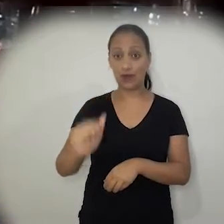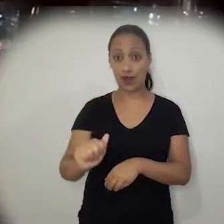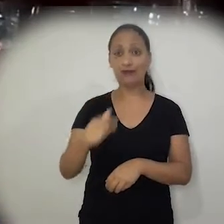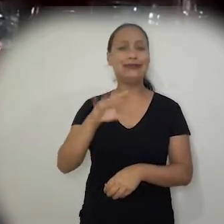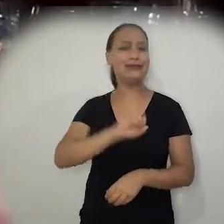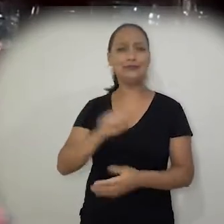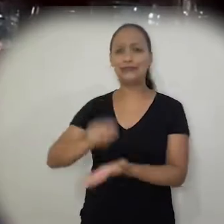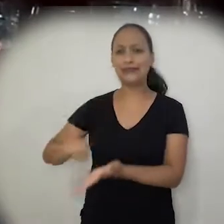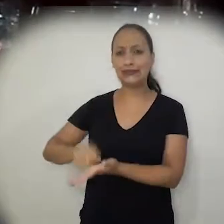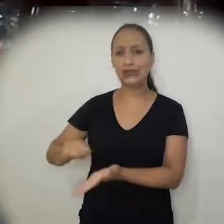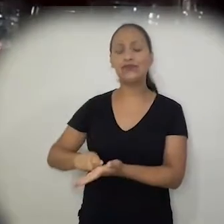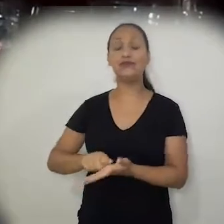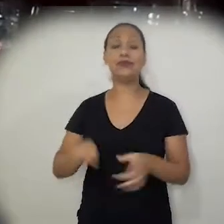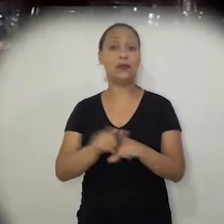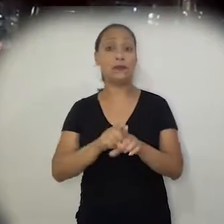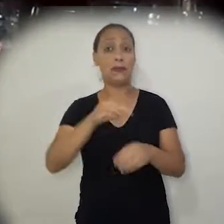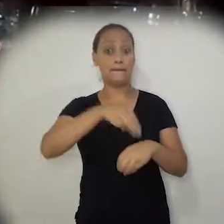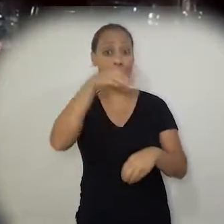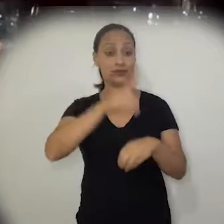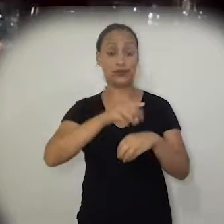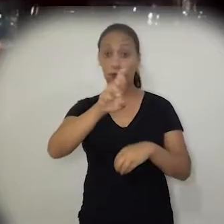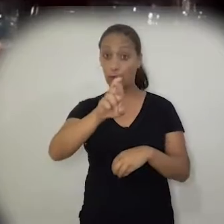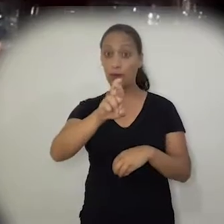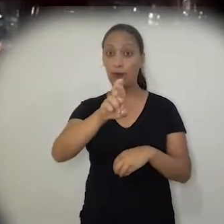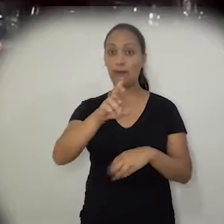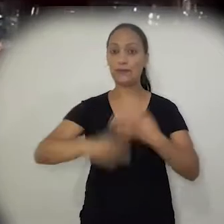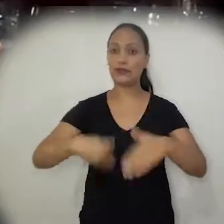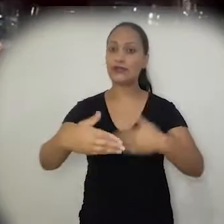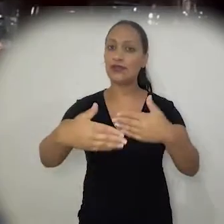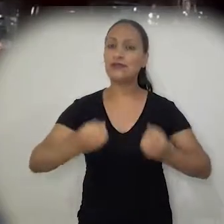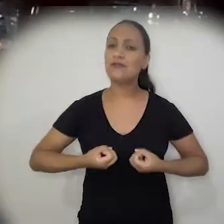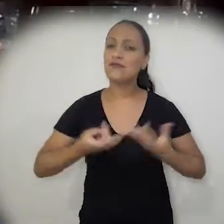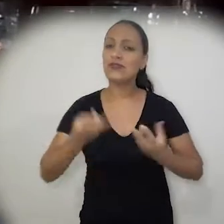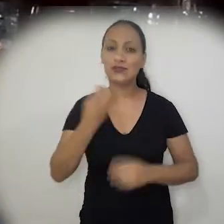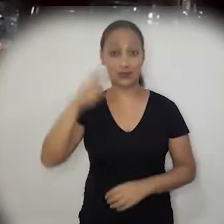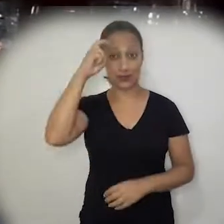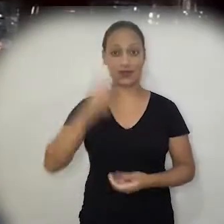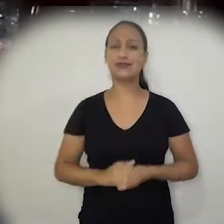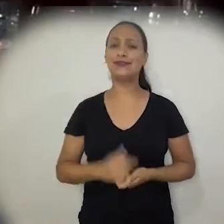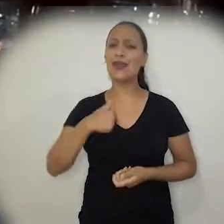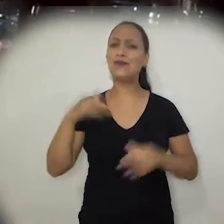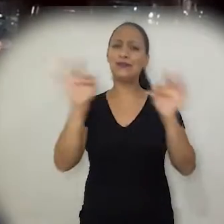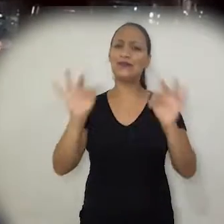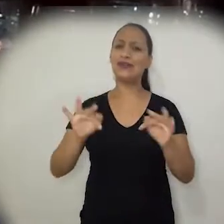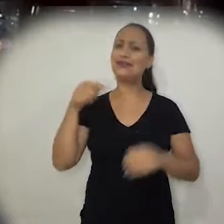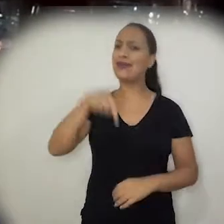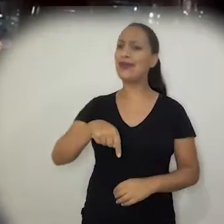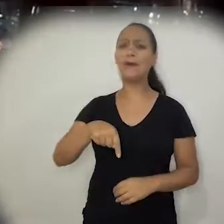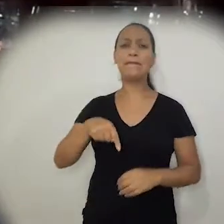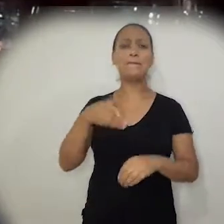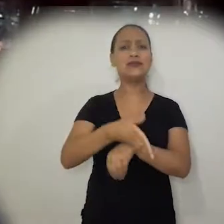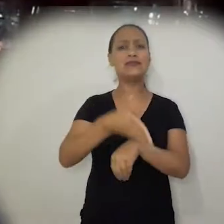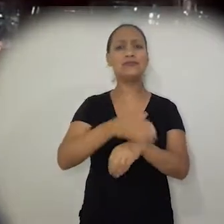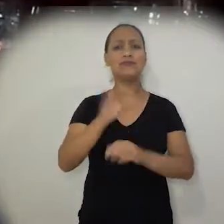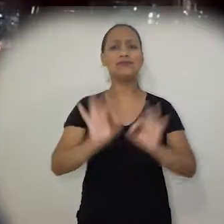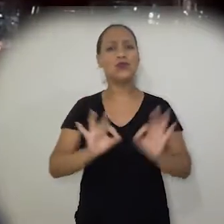por paixão. E, além disso, eu sou mestra e doutora em processo de manifestações culturais. Eu fico muito feliz em estar aqui hoje fazendo parte deste